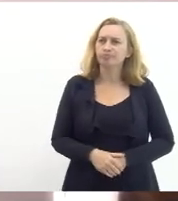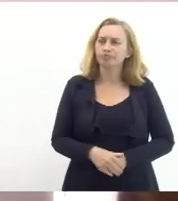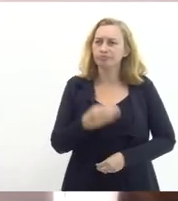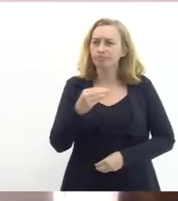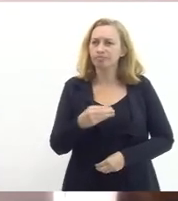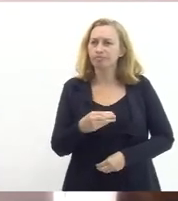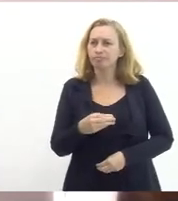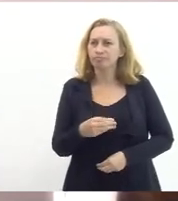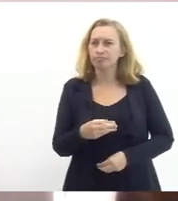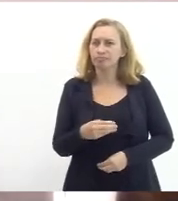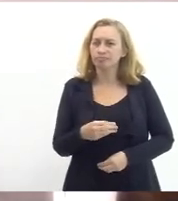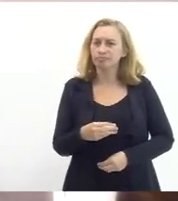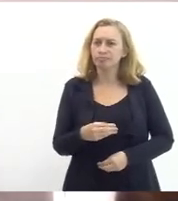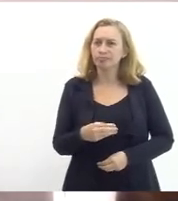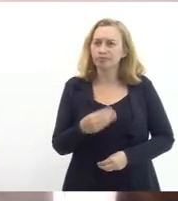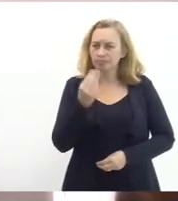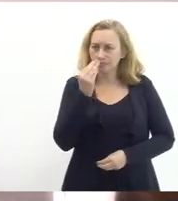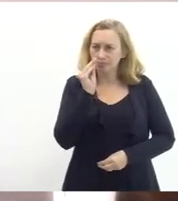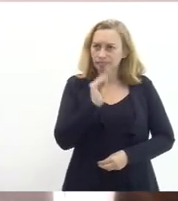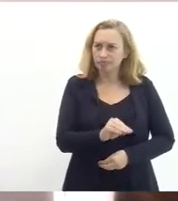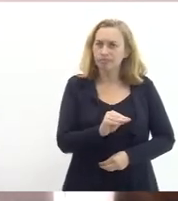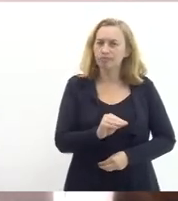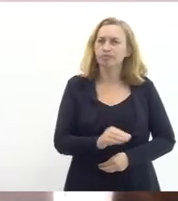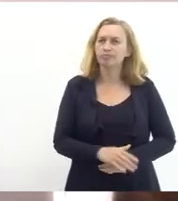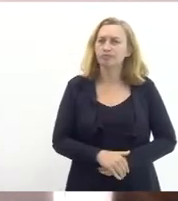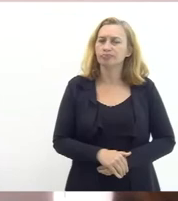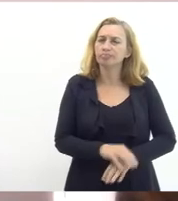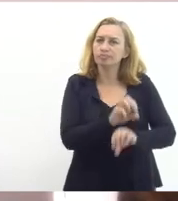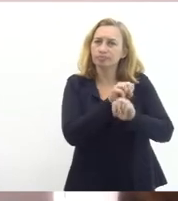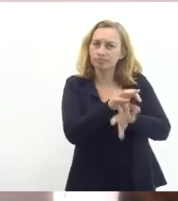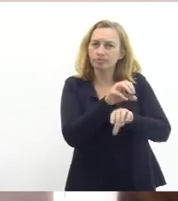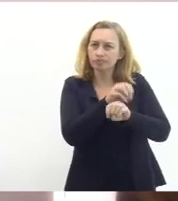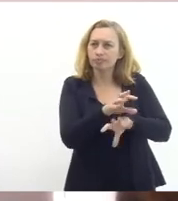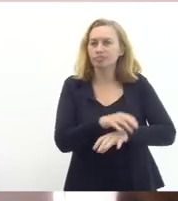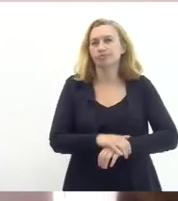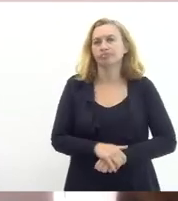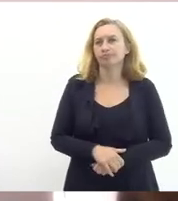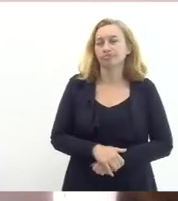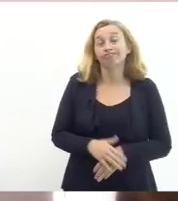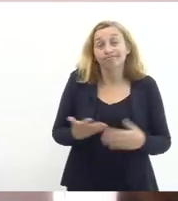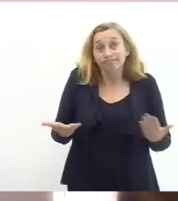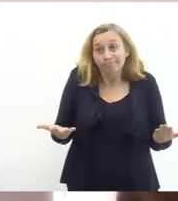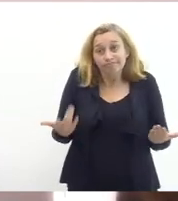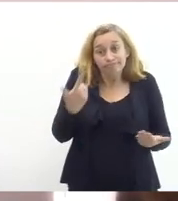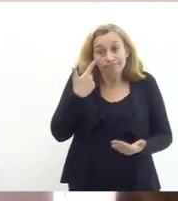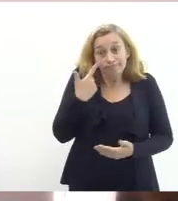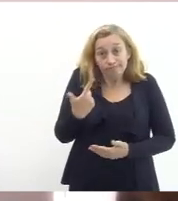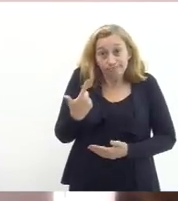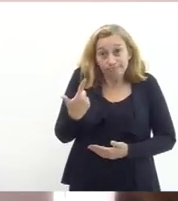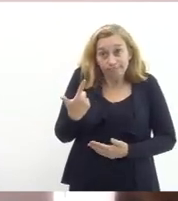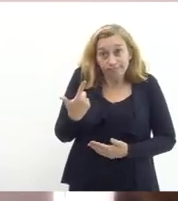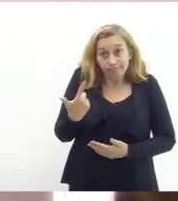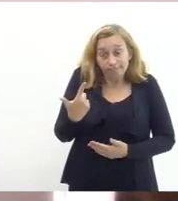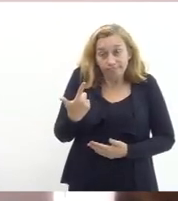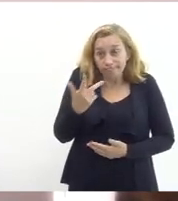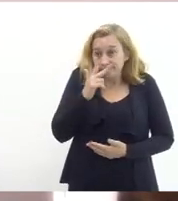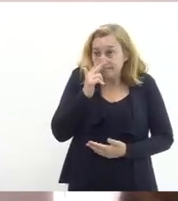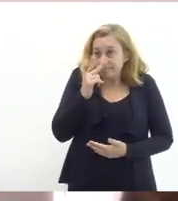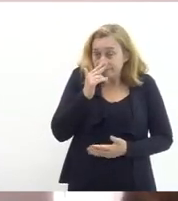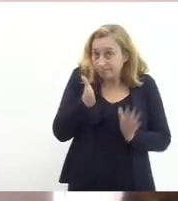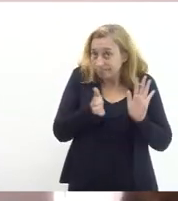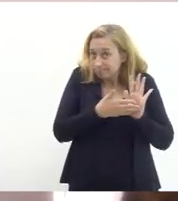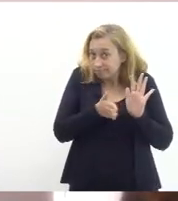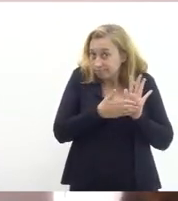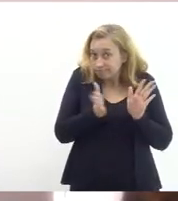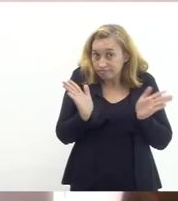Elenita aparecia em primeiro plano a educação o que a gente vê é que parece que a proposta